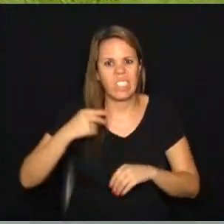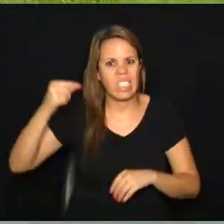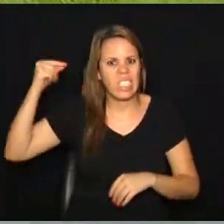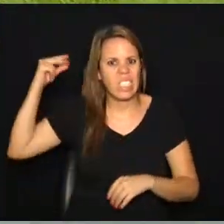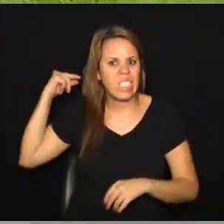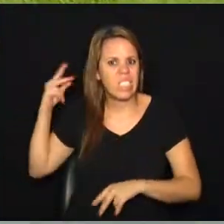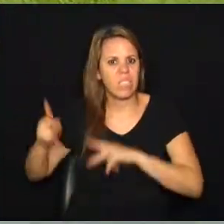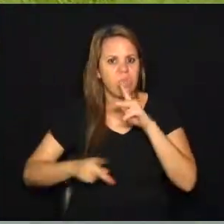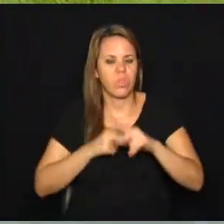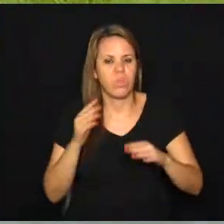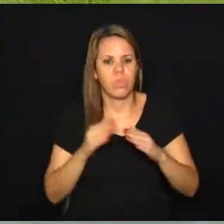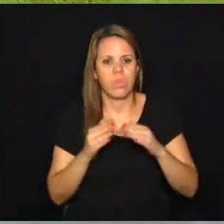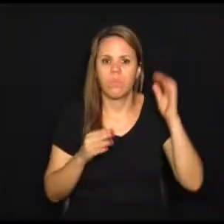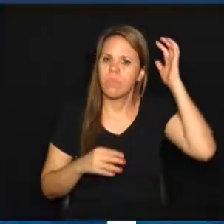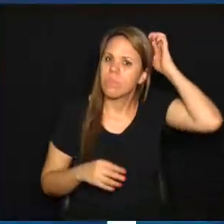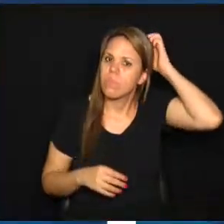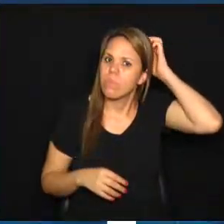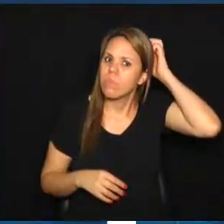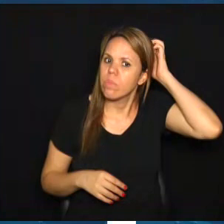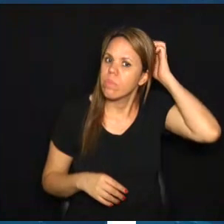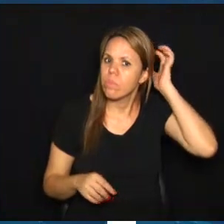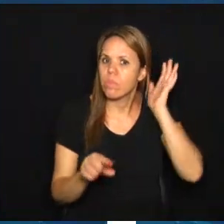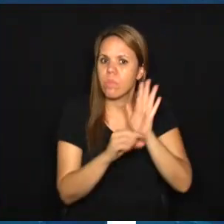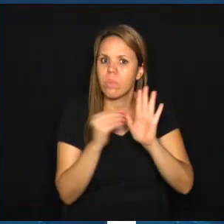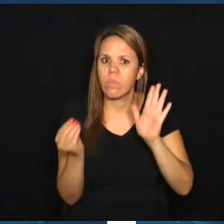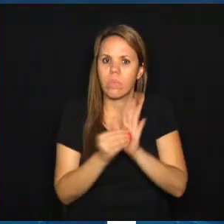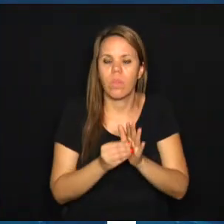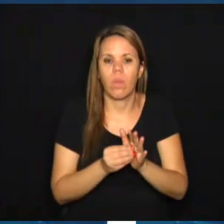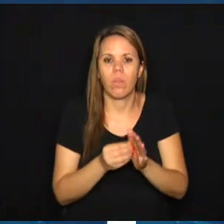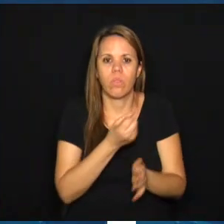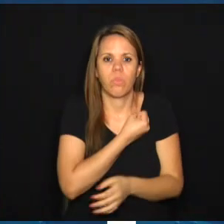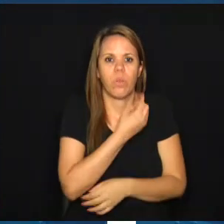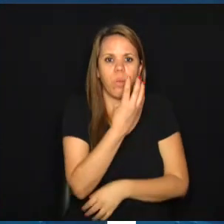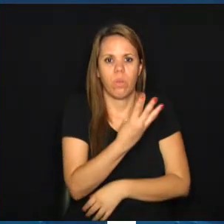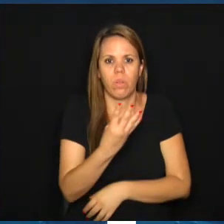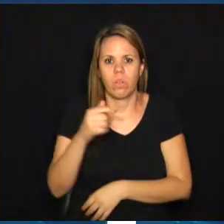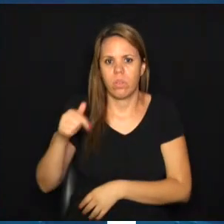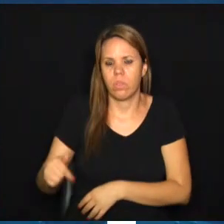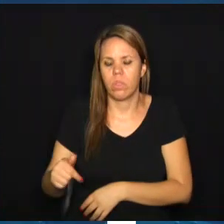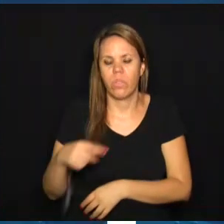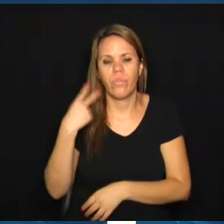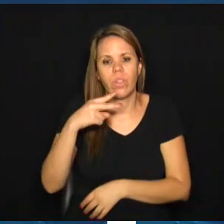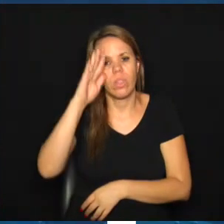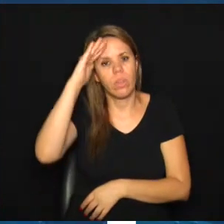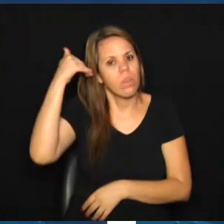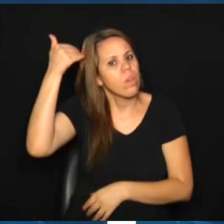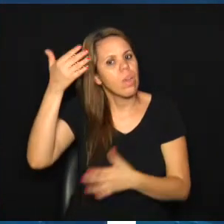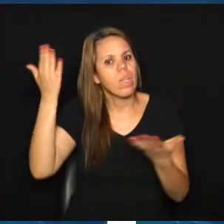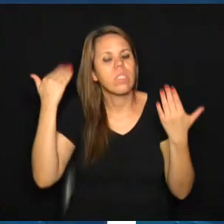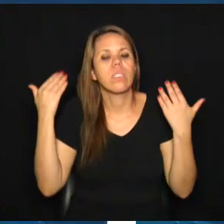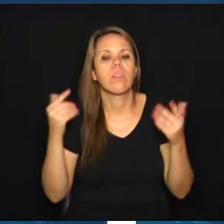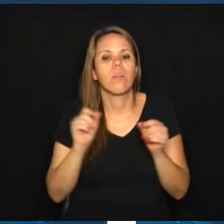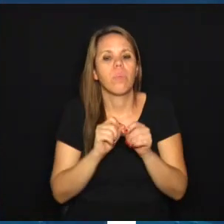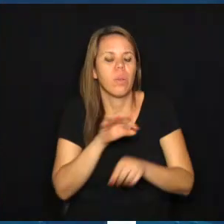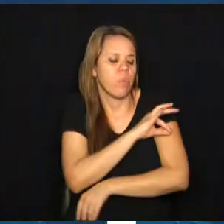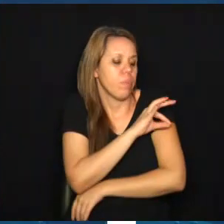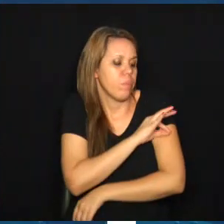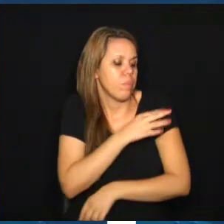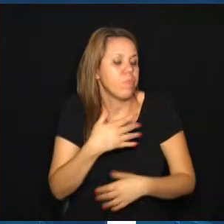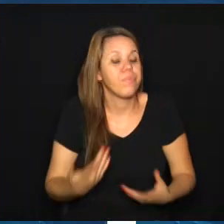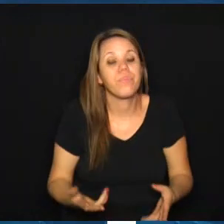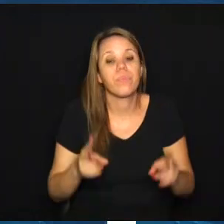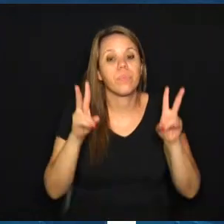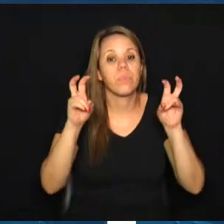de muitos moradores. No requerimento número 447, Pedro Tourinho pede informações à prefeitura